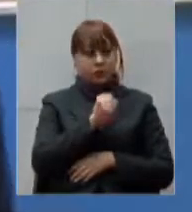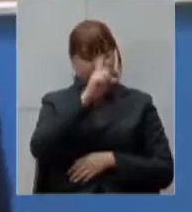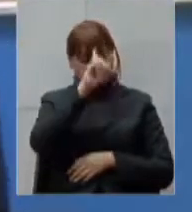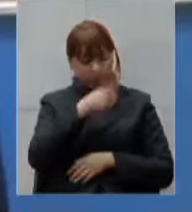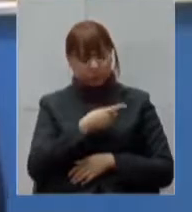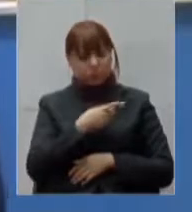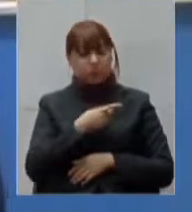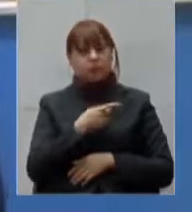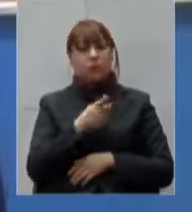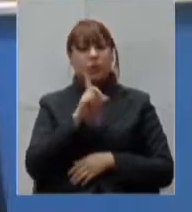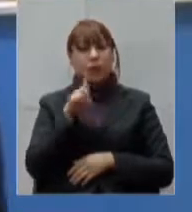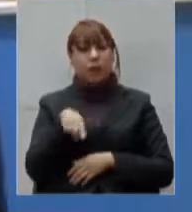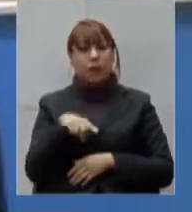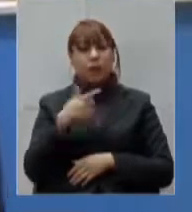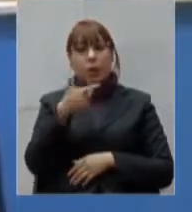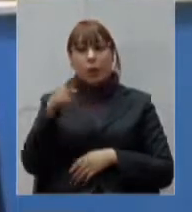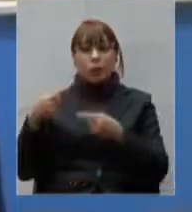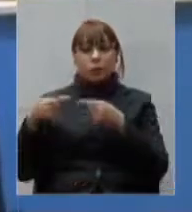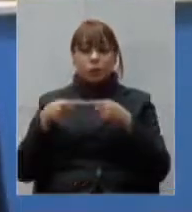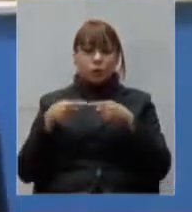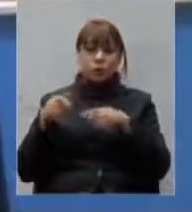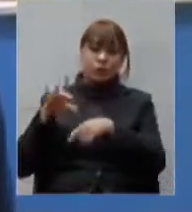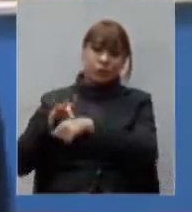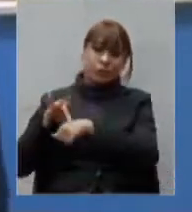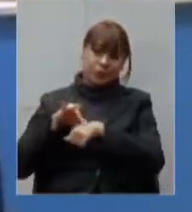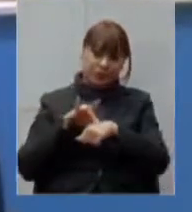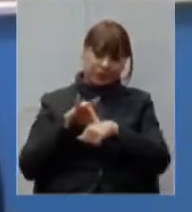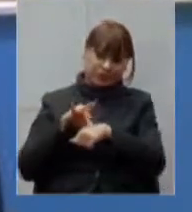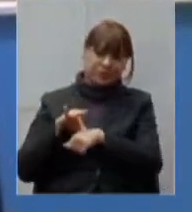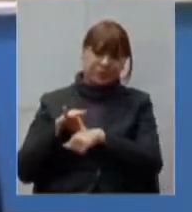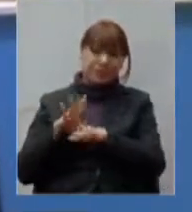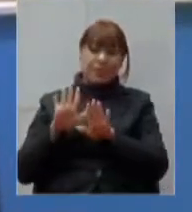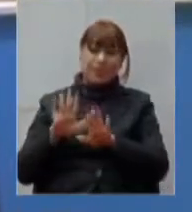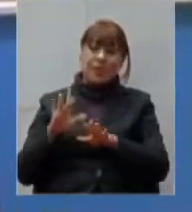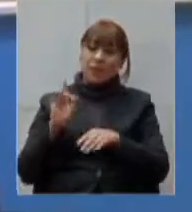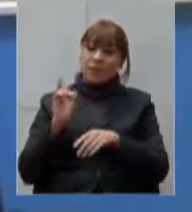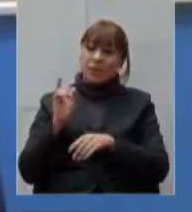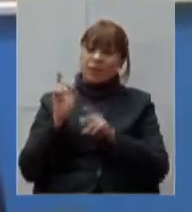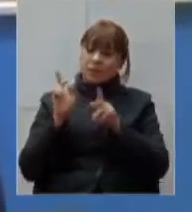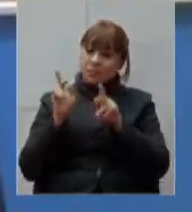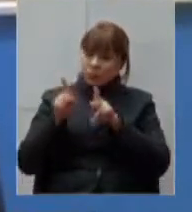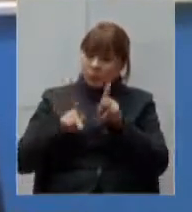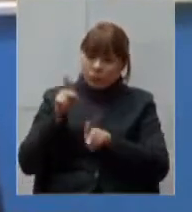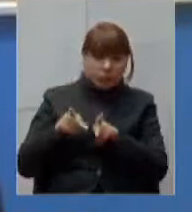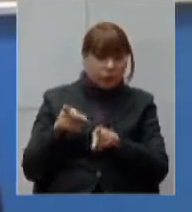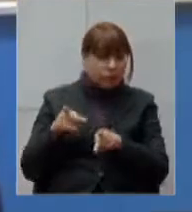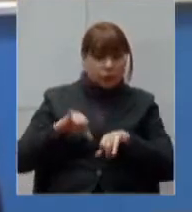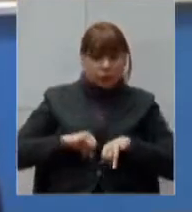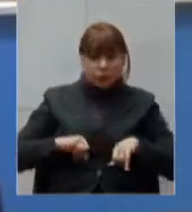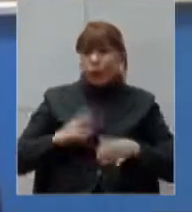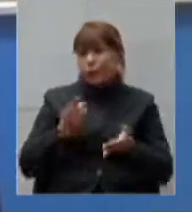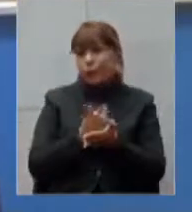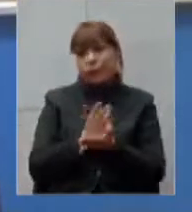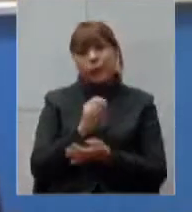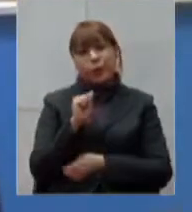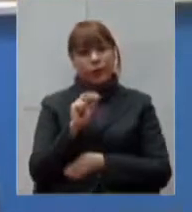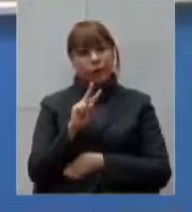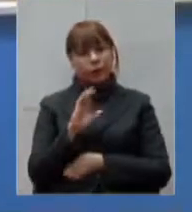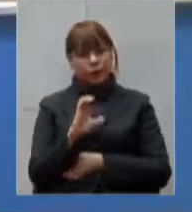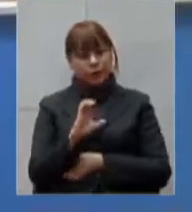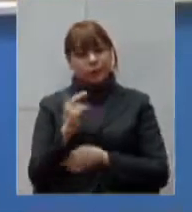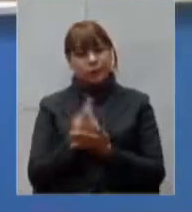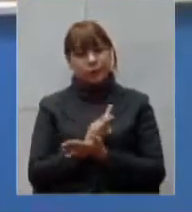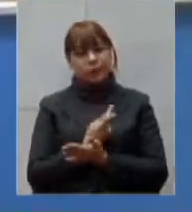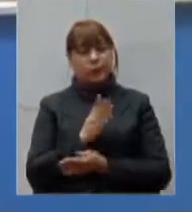retirados de outras patologias e infelizmente a população não parou de sofrer de AVC de problemas